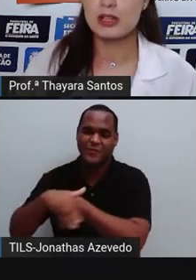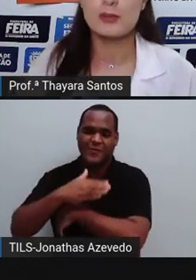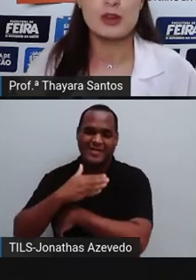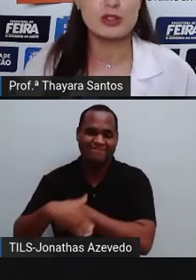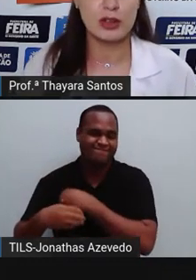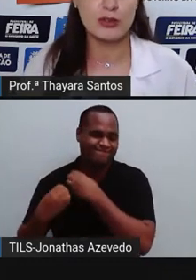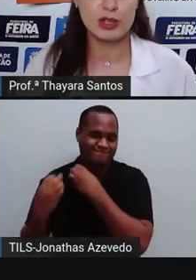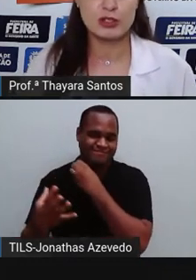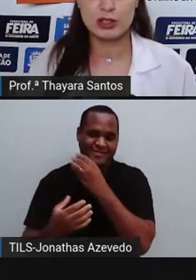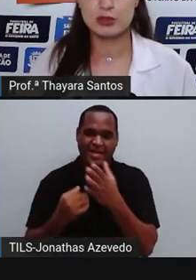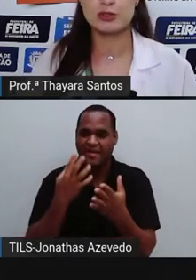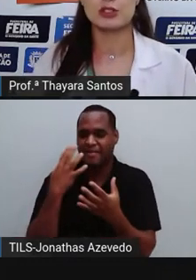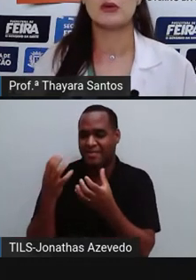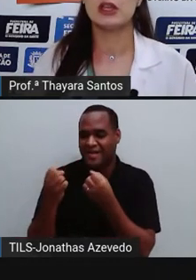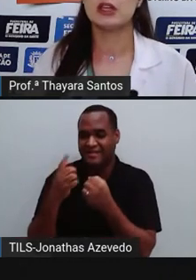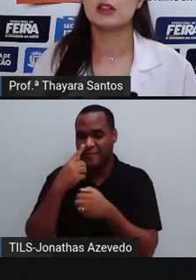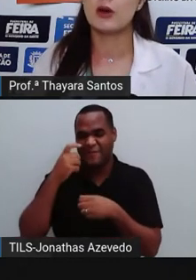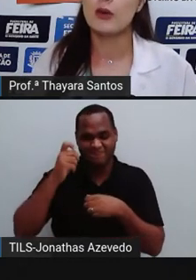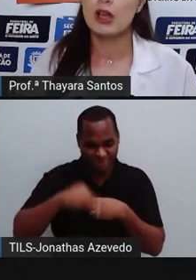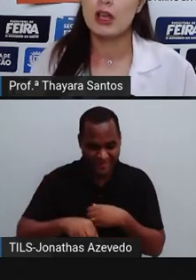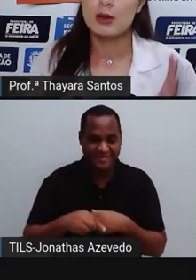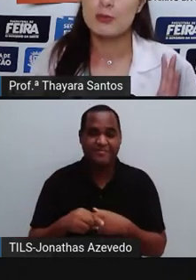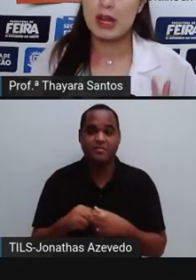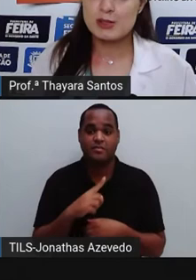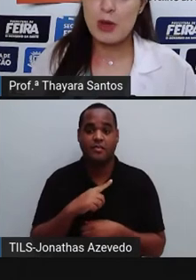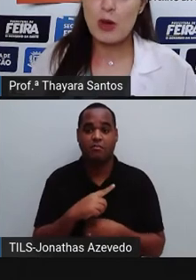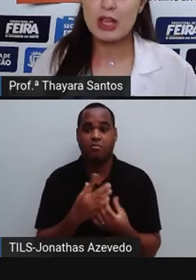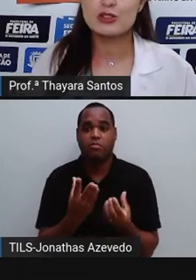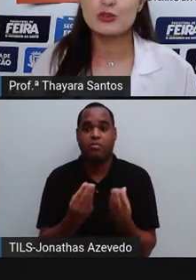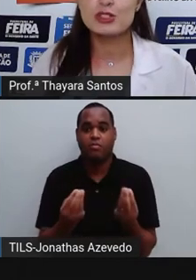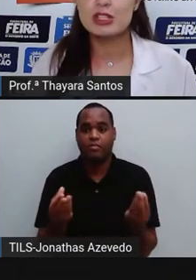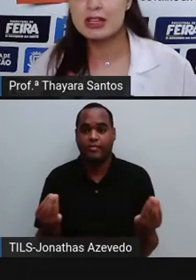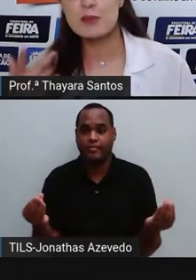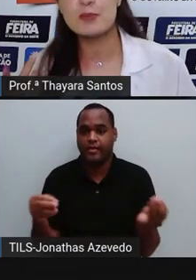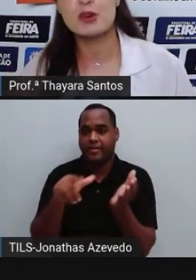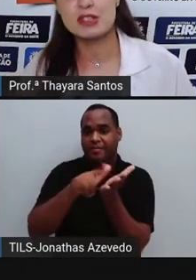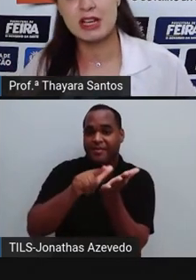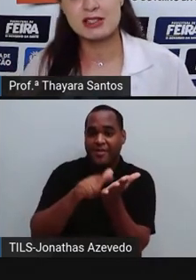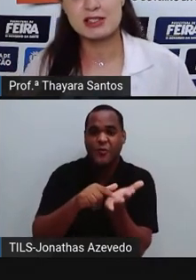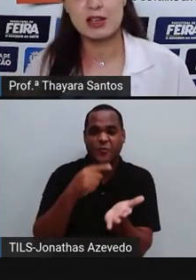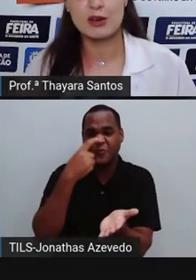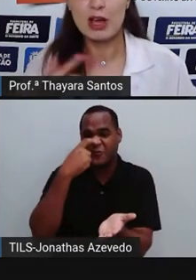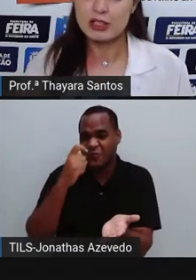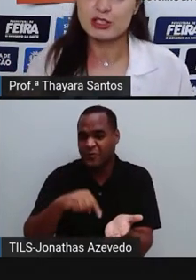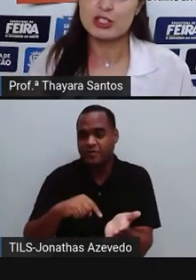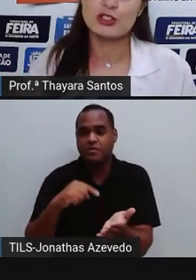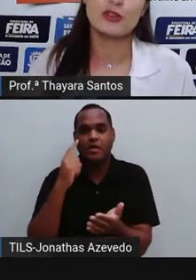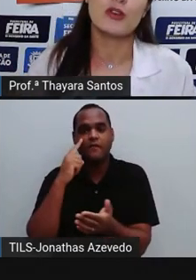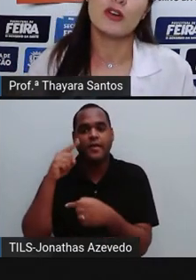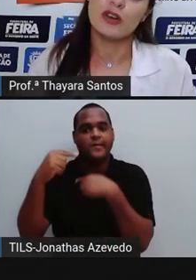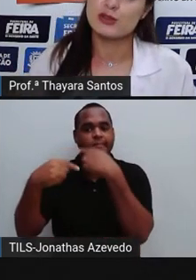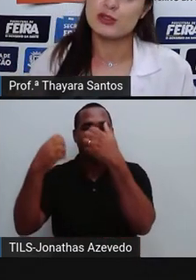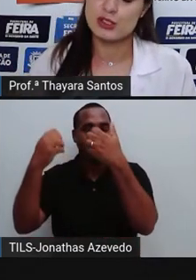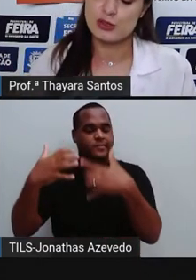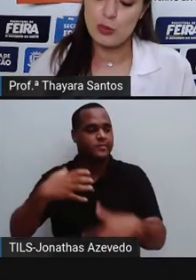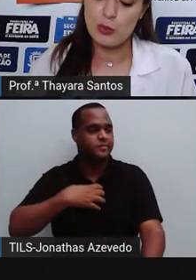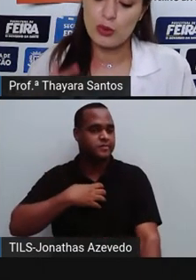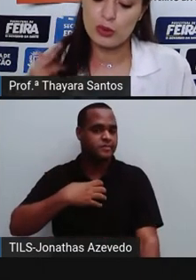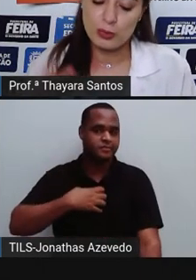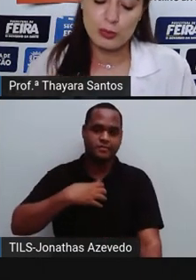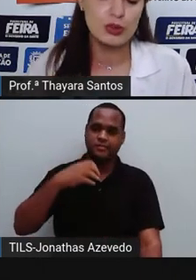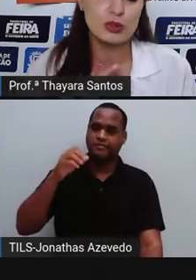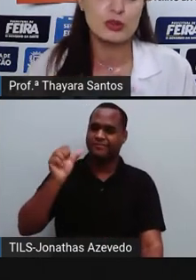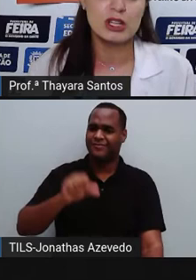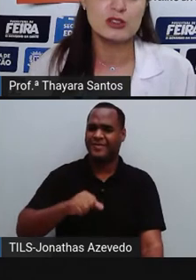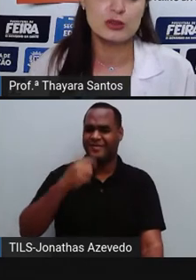pega ali na hora, depois joga fora, joga no chão. Então, principalmente no dia depois da eleição, a gente vê o reflexo disso.